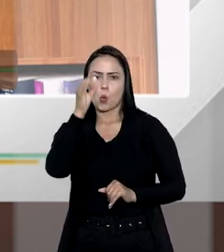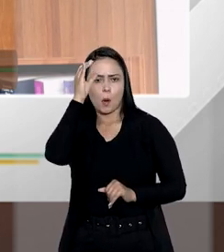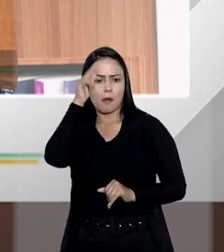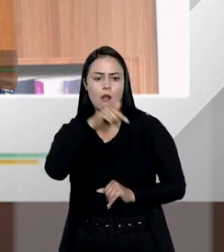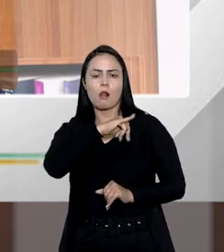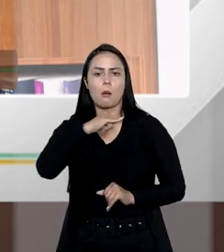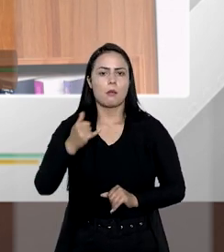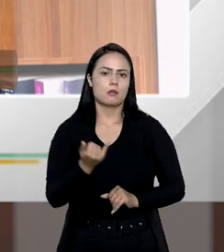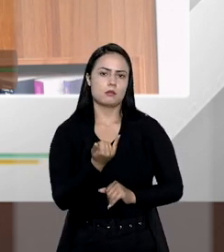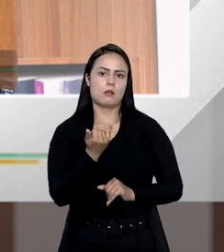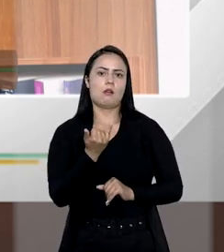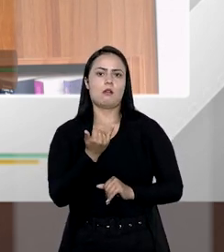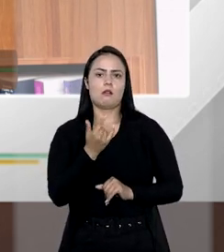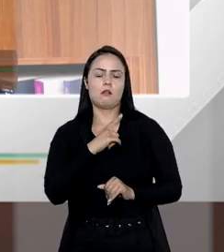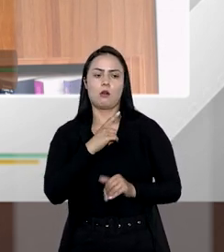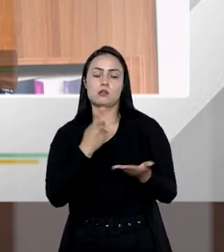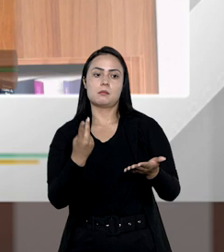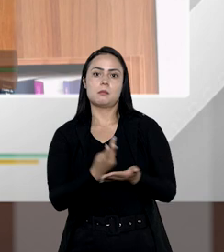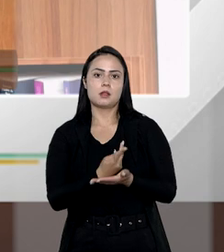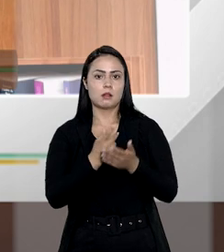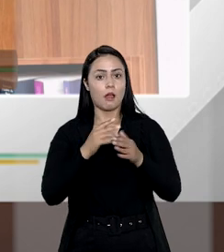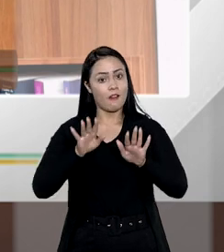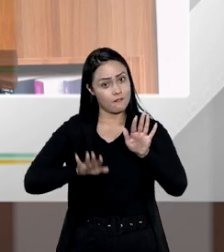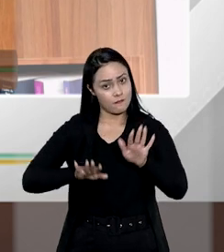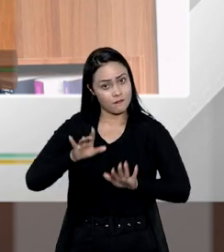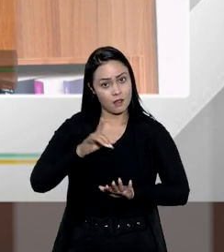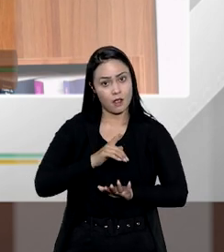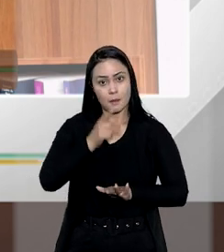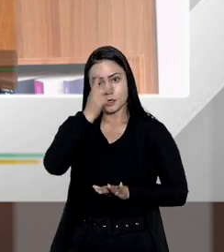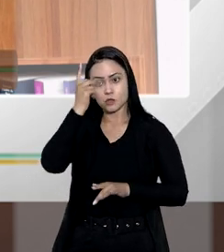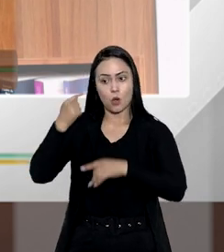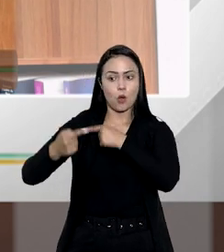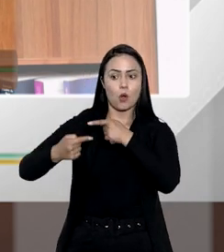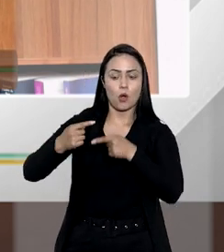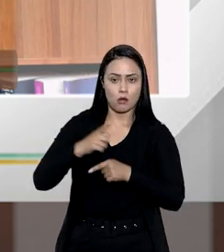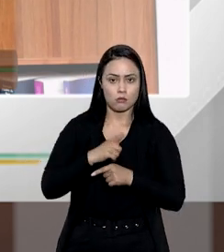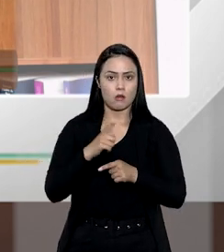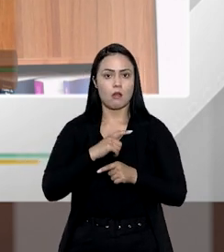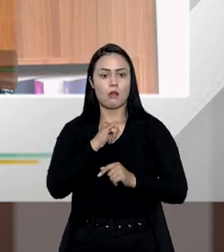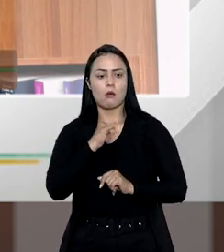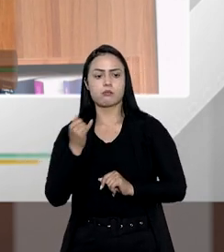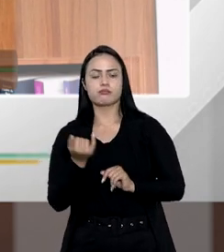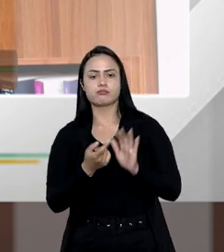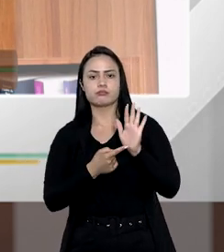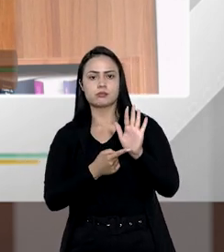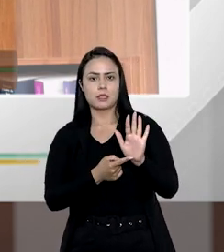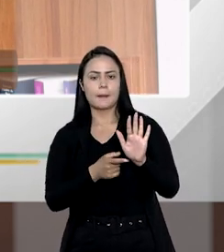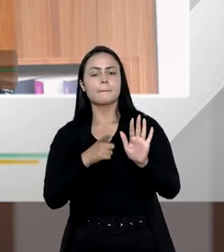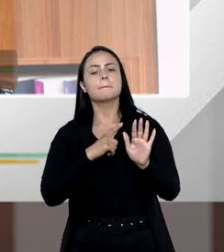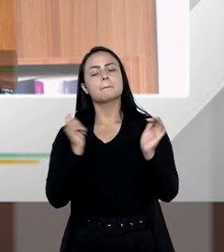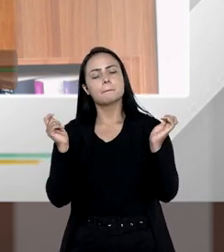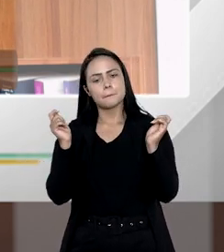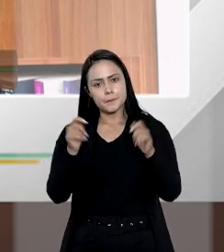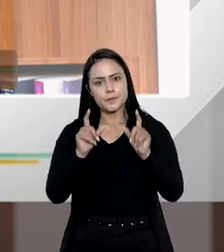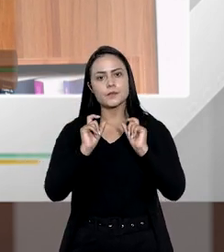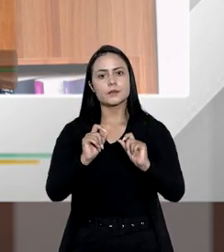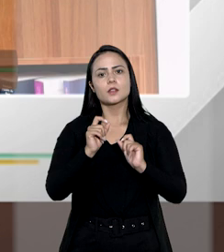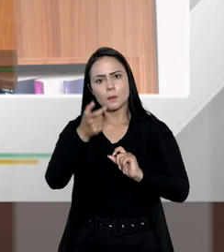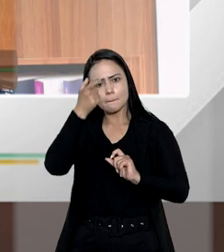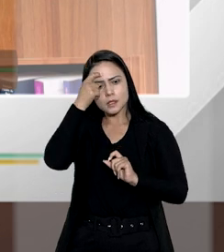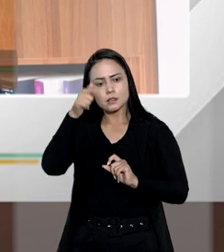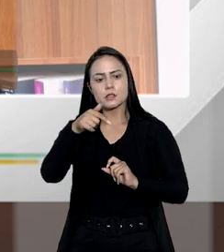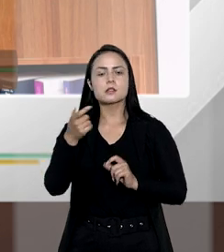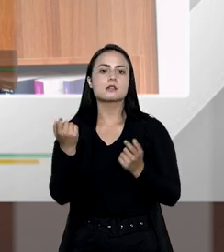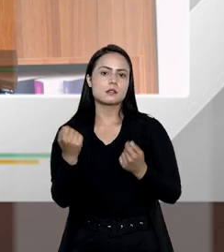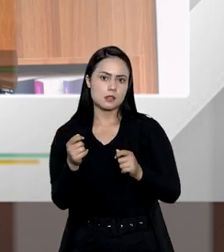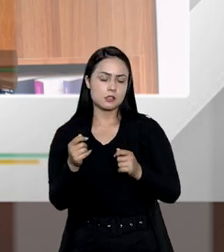até aquela oportunidade. E todas as vezes que um herdeiro, por algum motivo, tenha sido preterido, ele vai ter a possibilidade de ajustamento